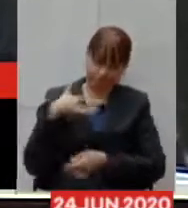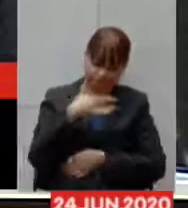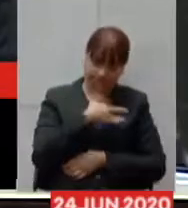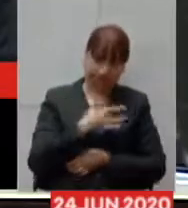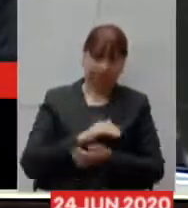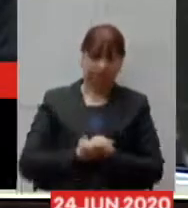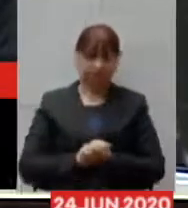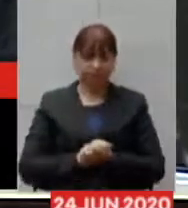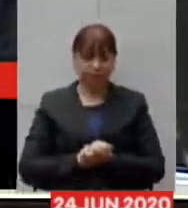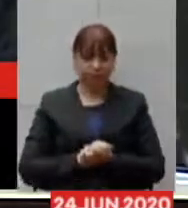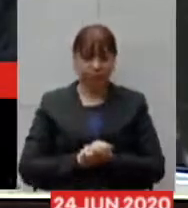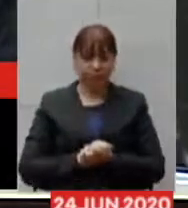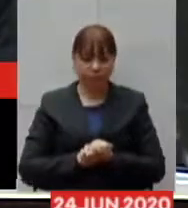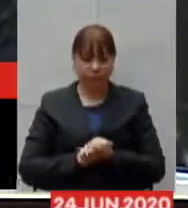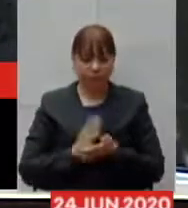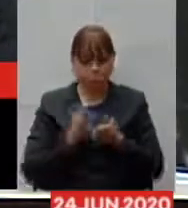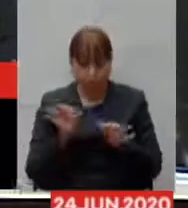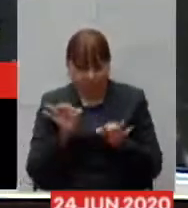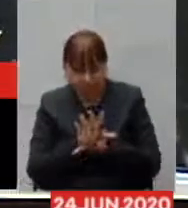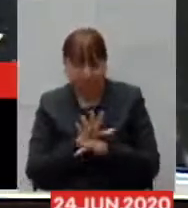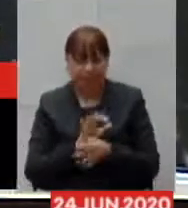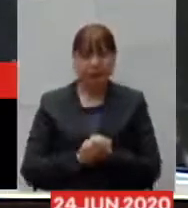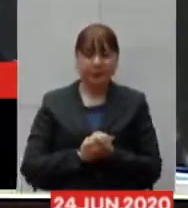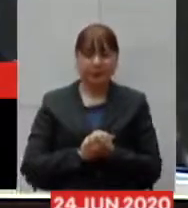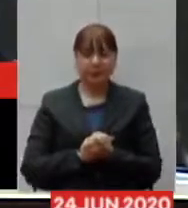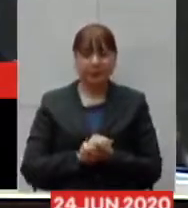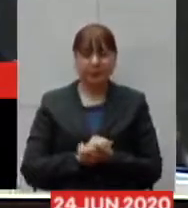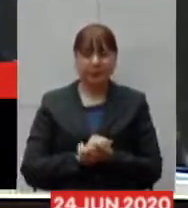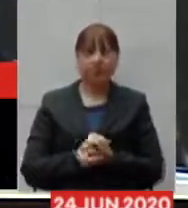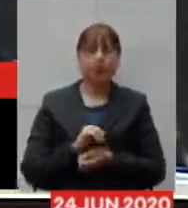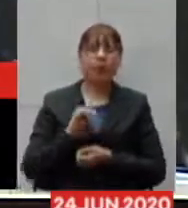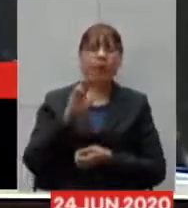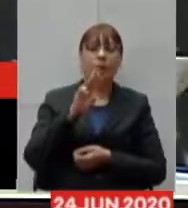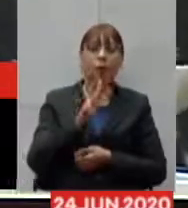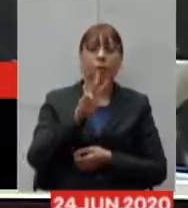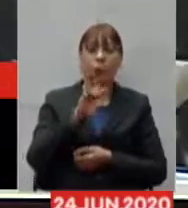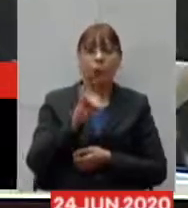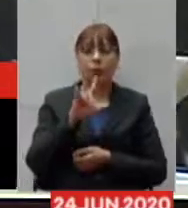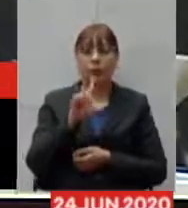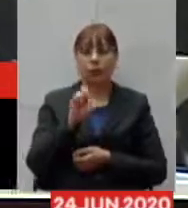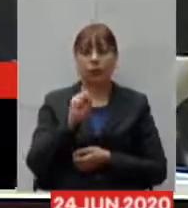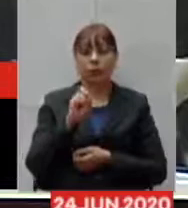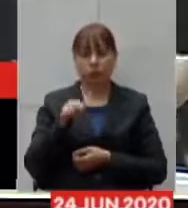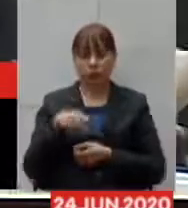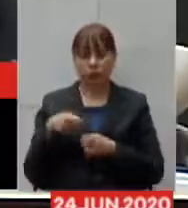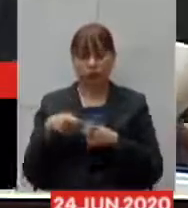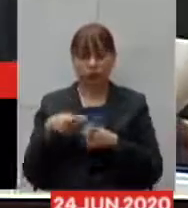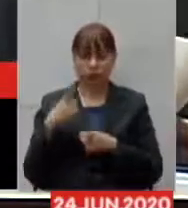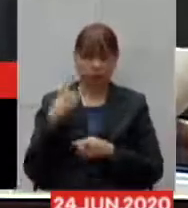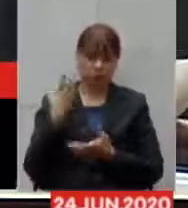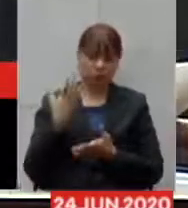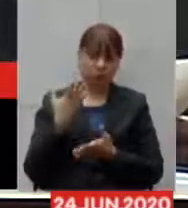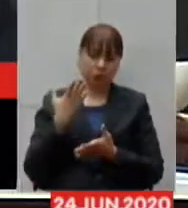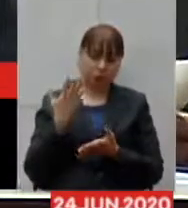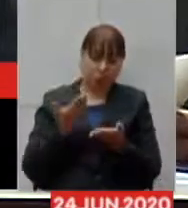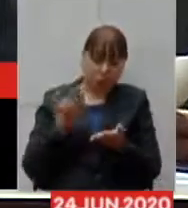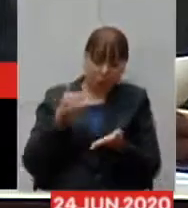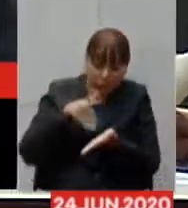e por fim o doutor Wilson ele me passou uma pergunta na reta final